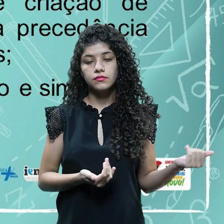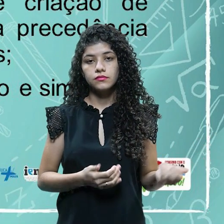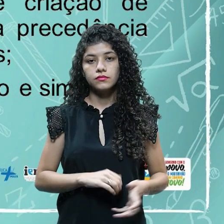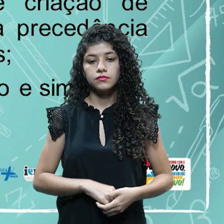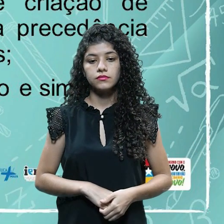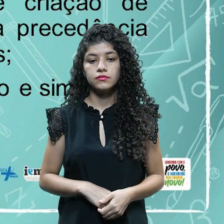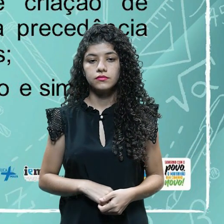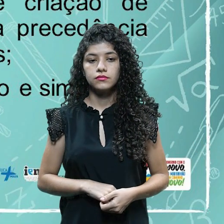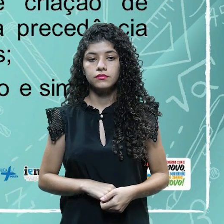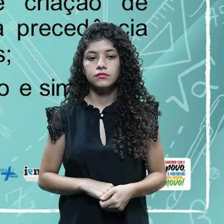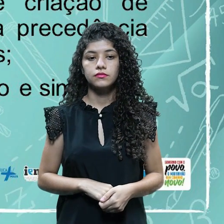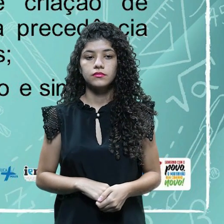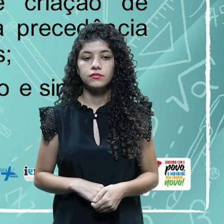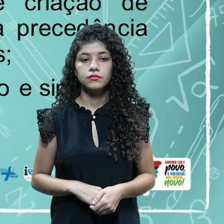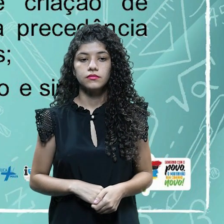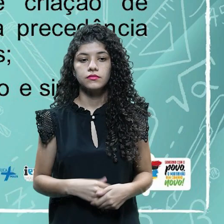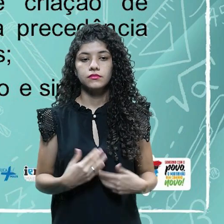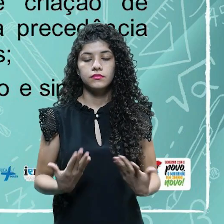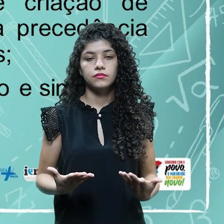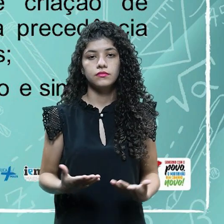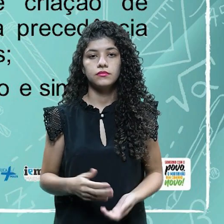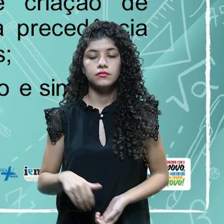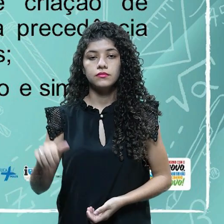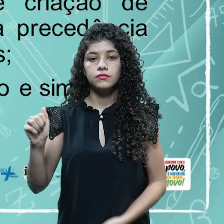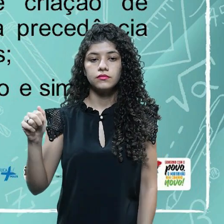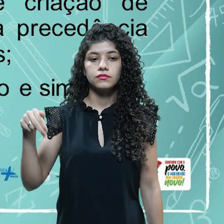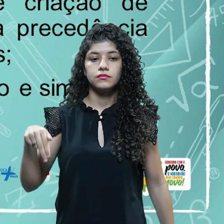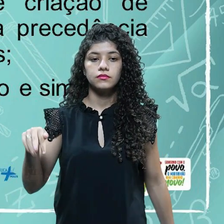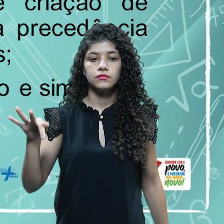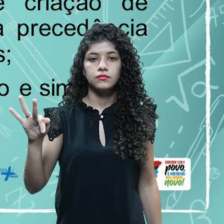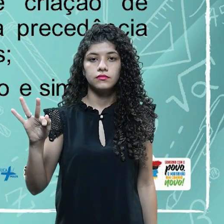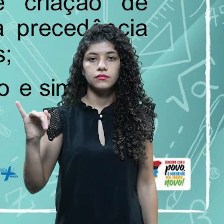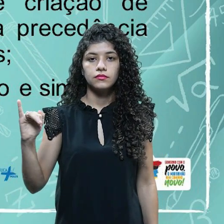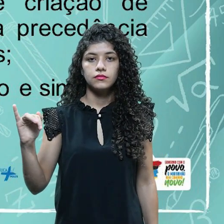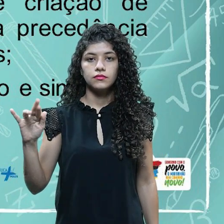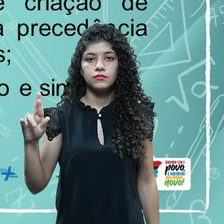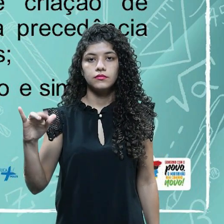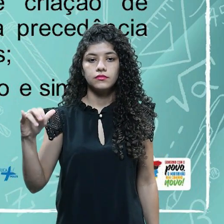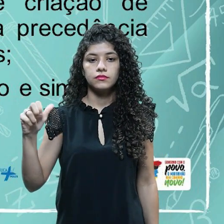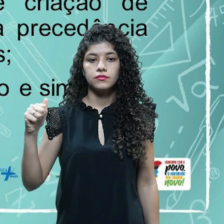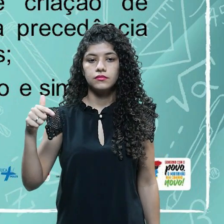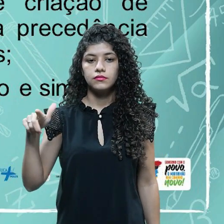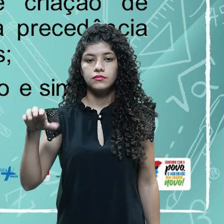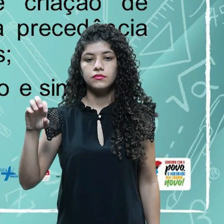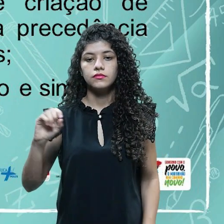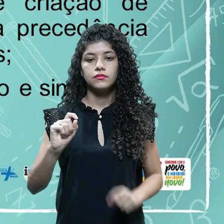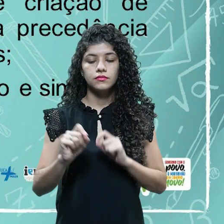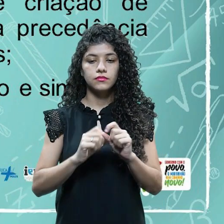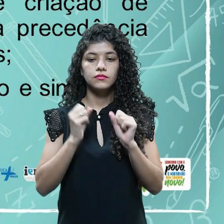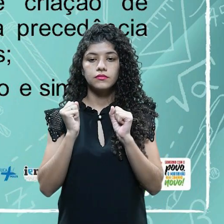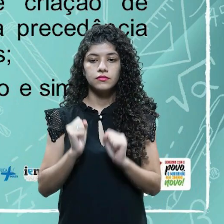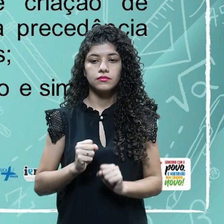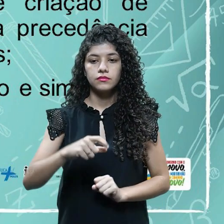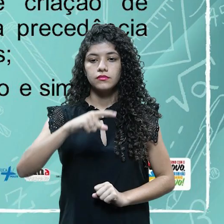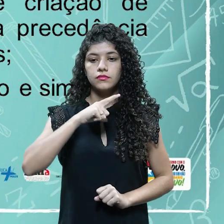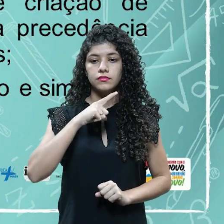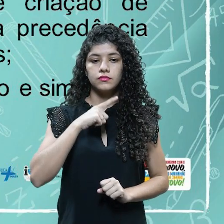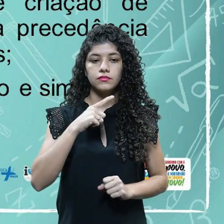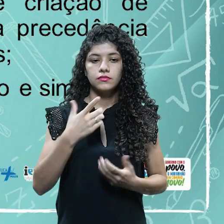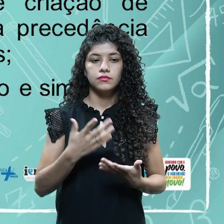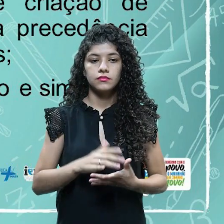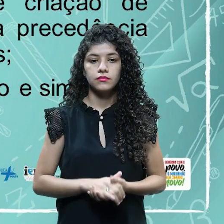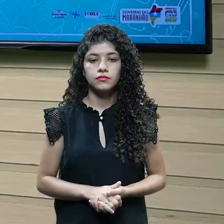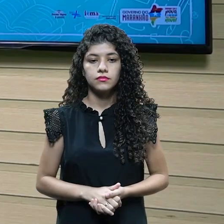E, já o anfitrião, a precedência de um anfitrião, é, Pode considerar com o anfitrião o presidente